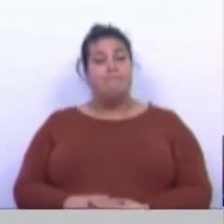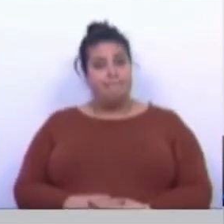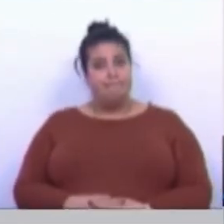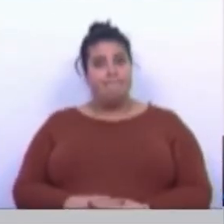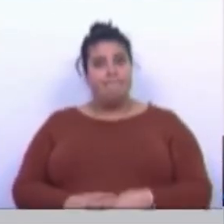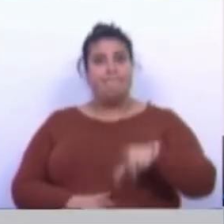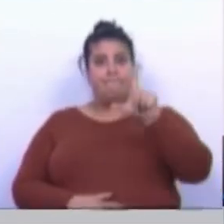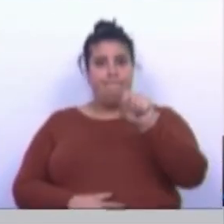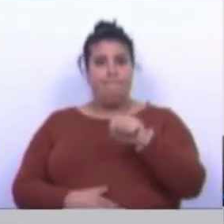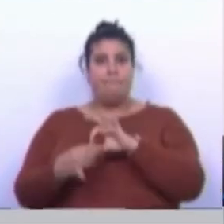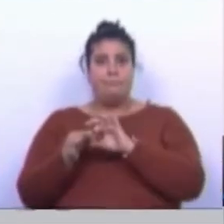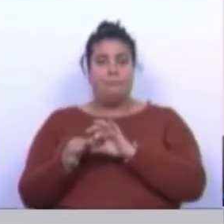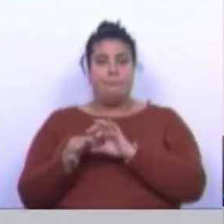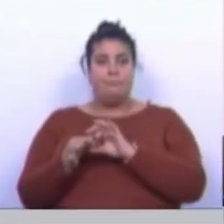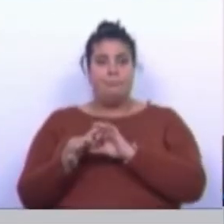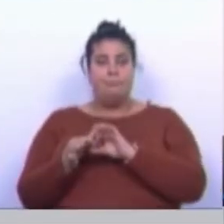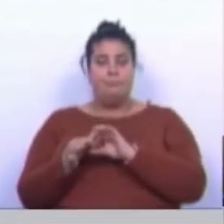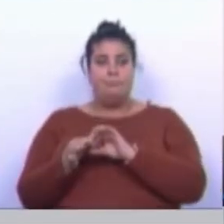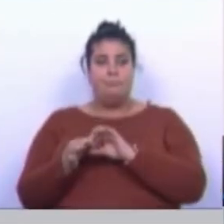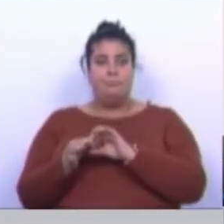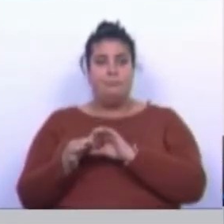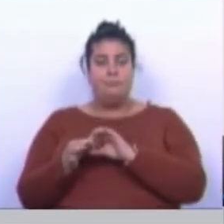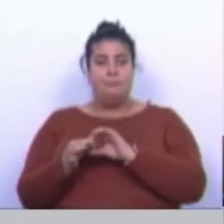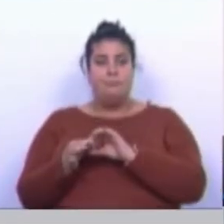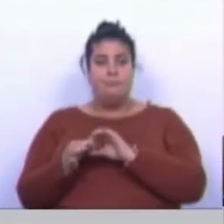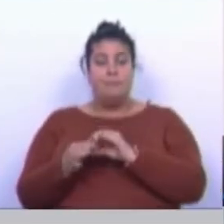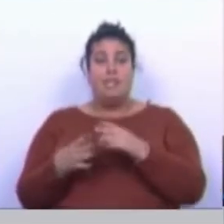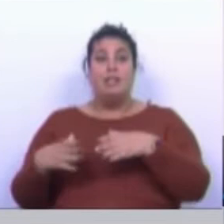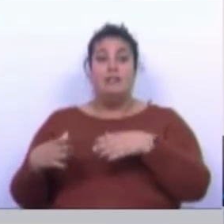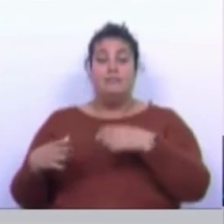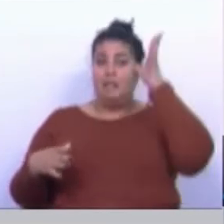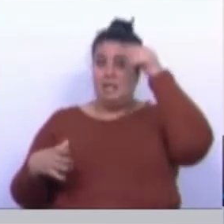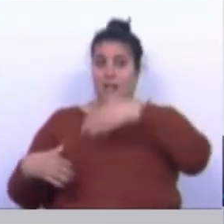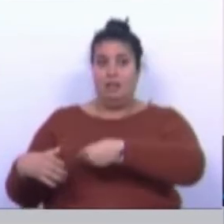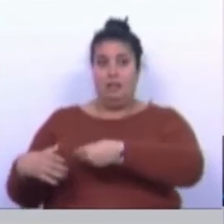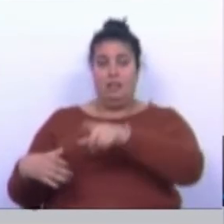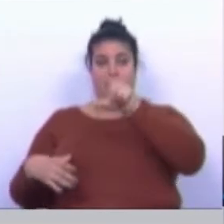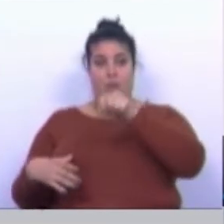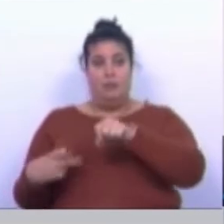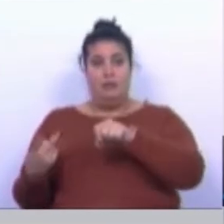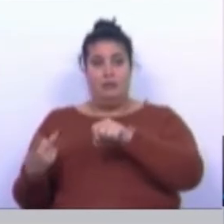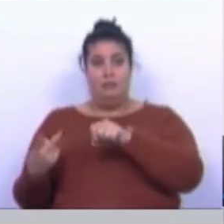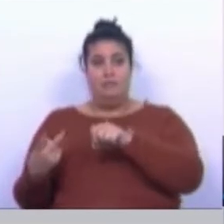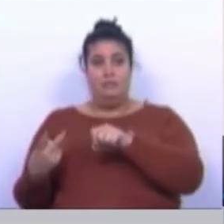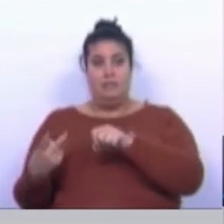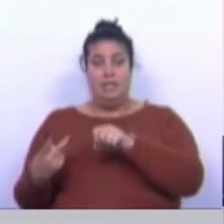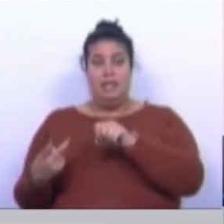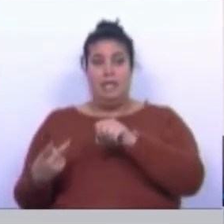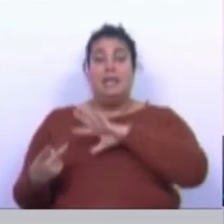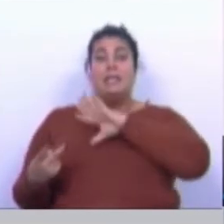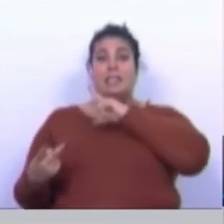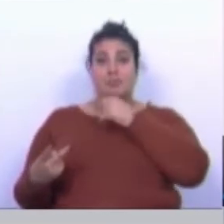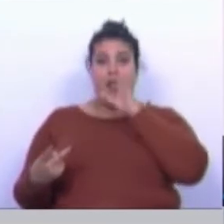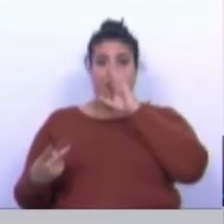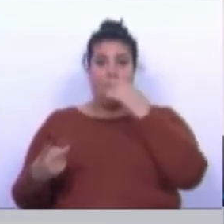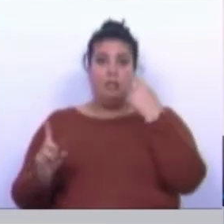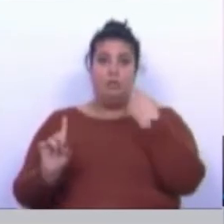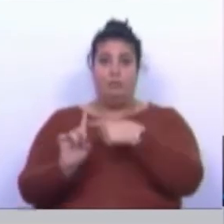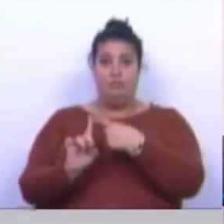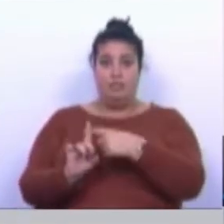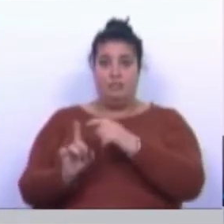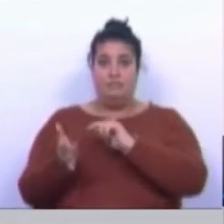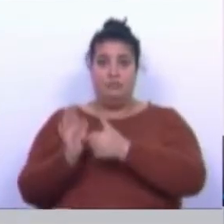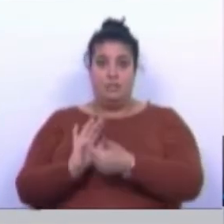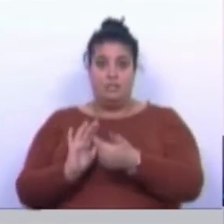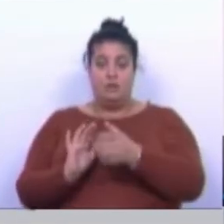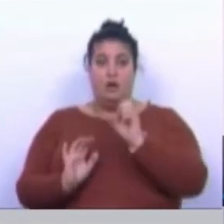Relativamente à questão da recomendação da amamentação e das mães positivas de Covid-19, o que a OMS